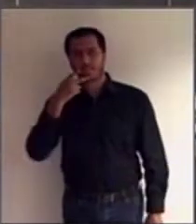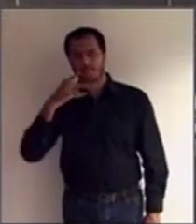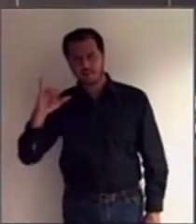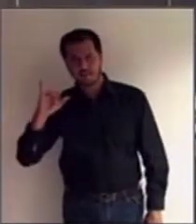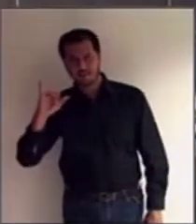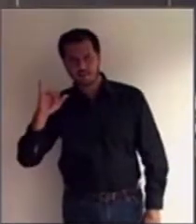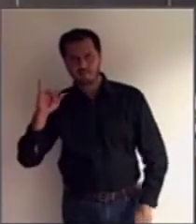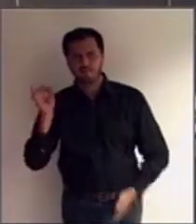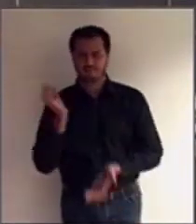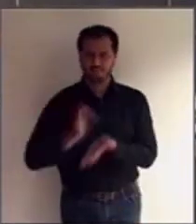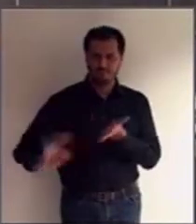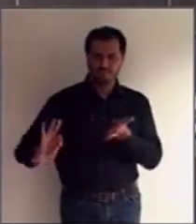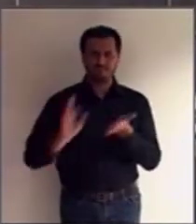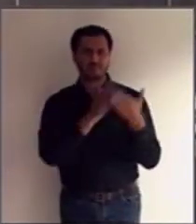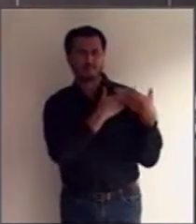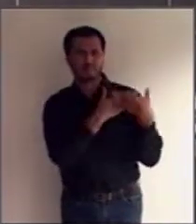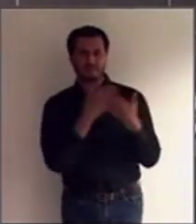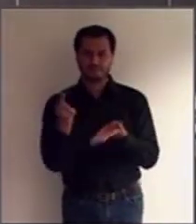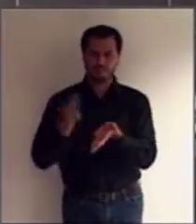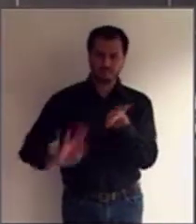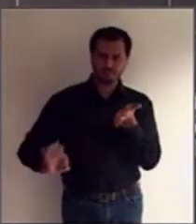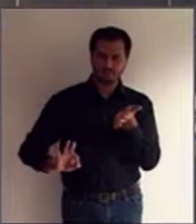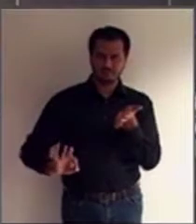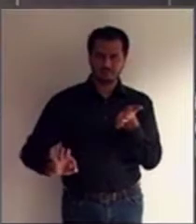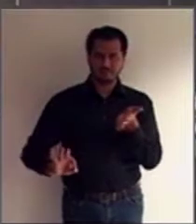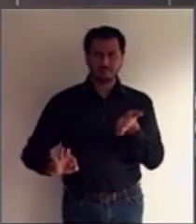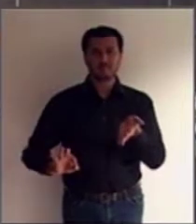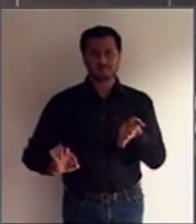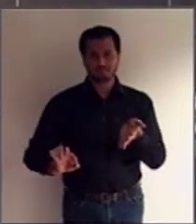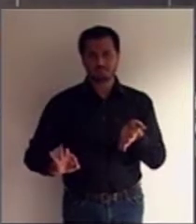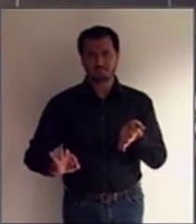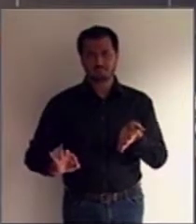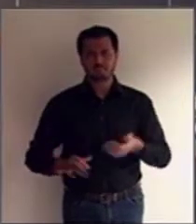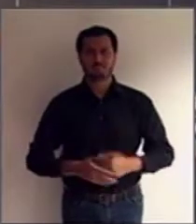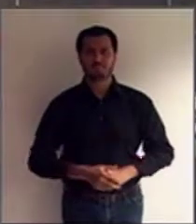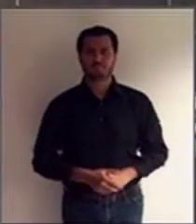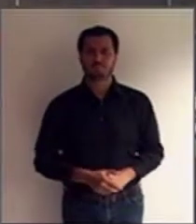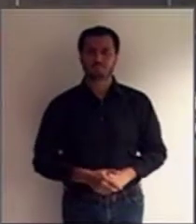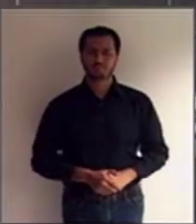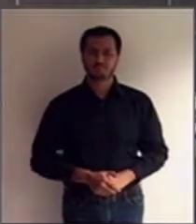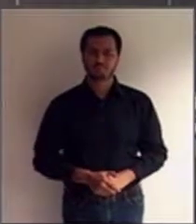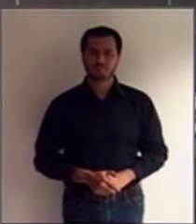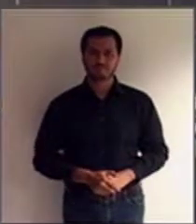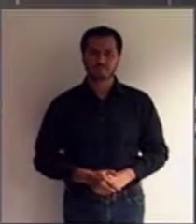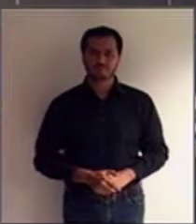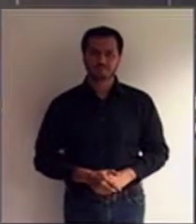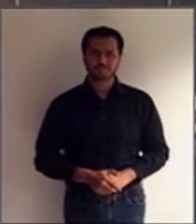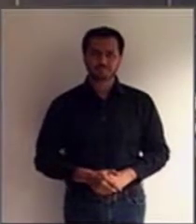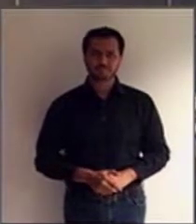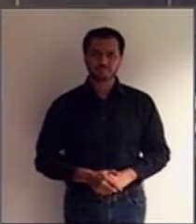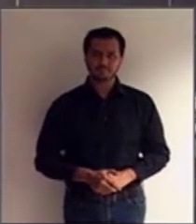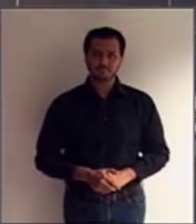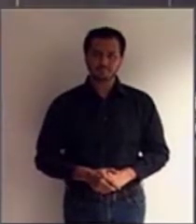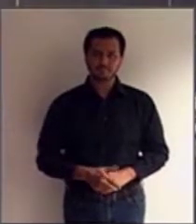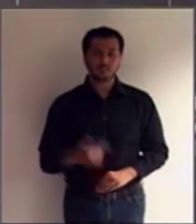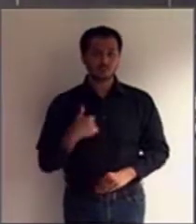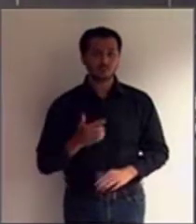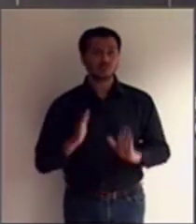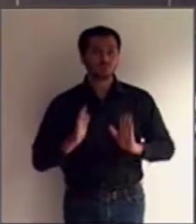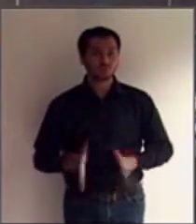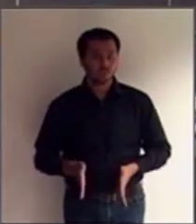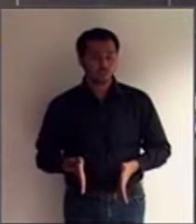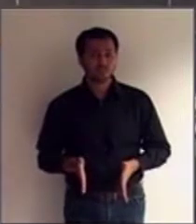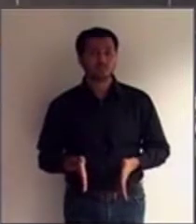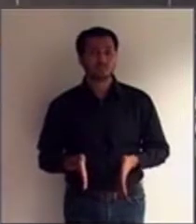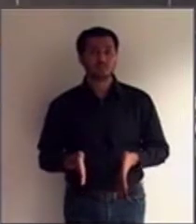meu responsável, é o meu pai, por exemplo, minha mãe, seja quem for o meu responsável legal. Então, eu já pratico